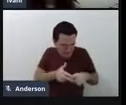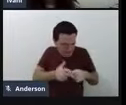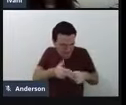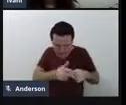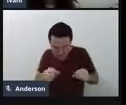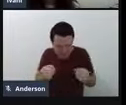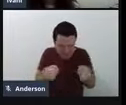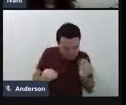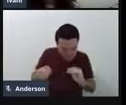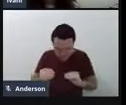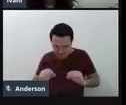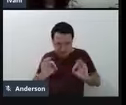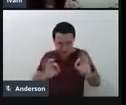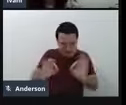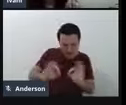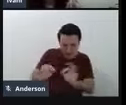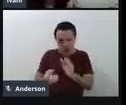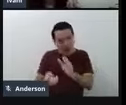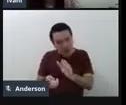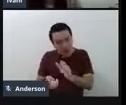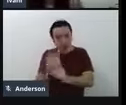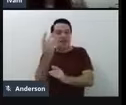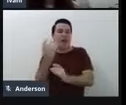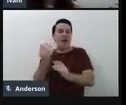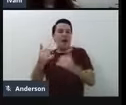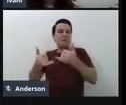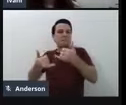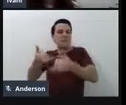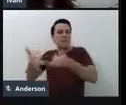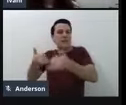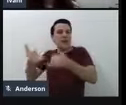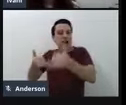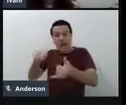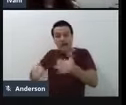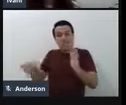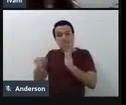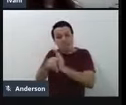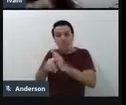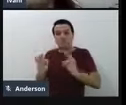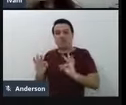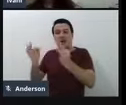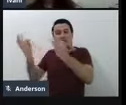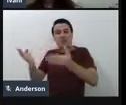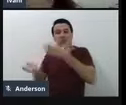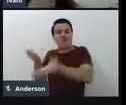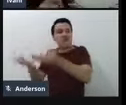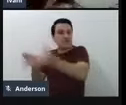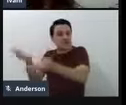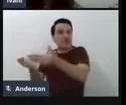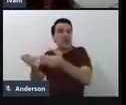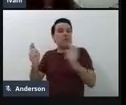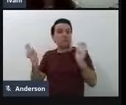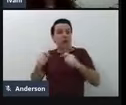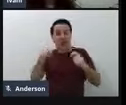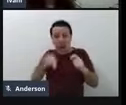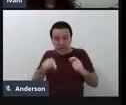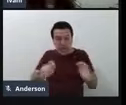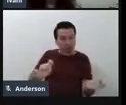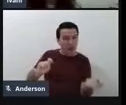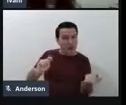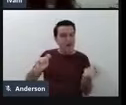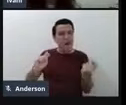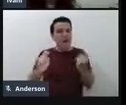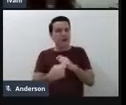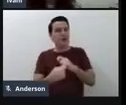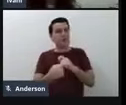gostando também o processo de customização do recurso de tecnologia assistiva, de adaptação daquele recurso, ele